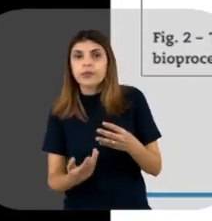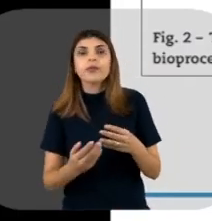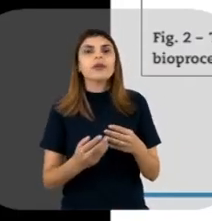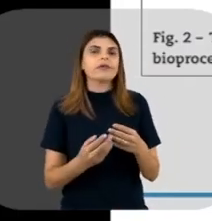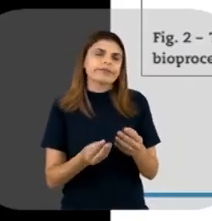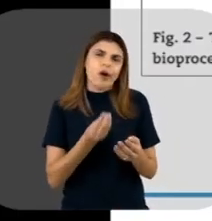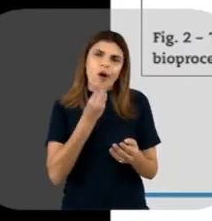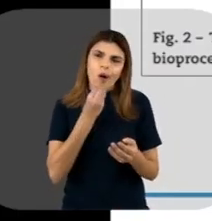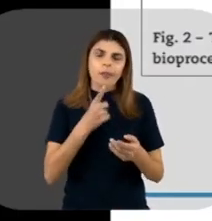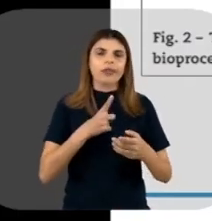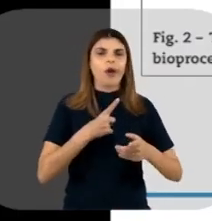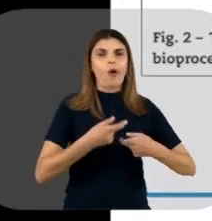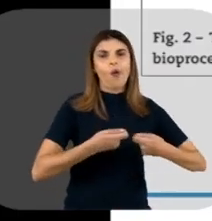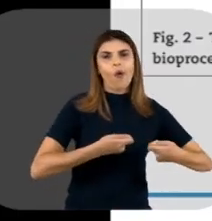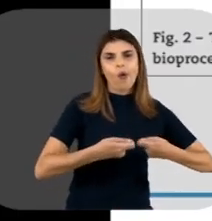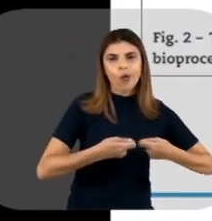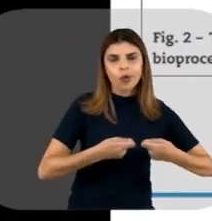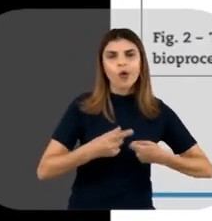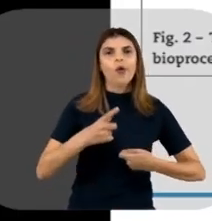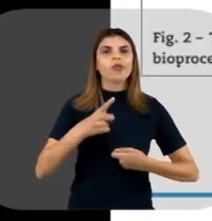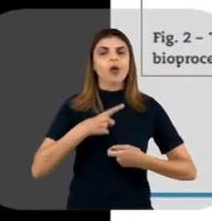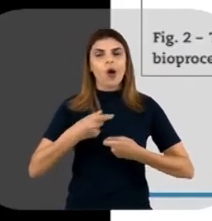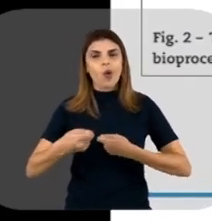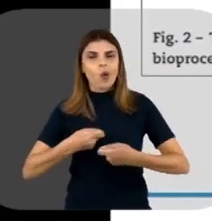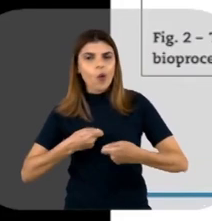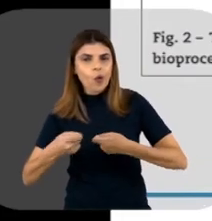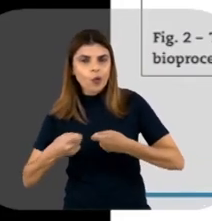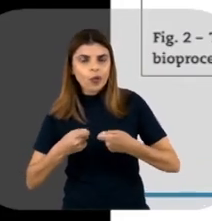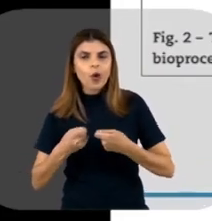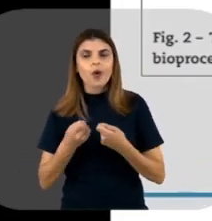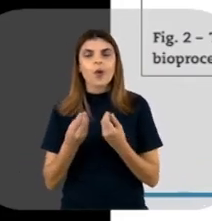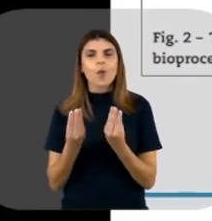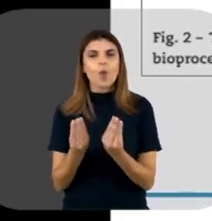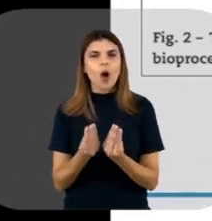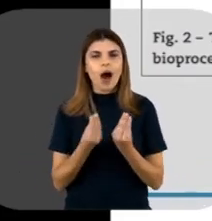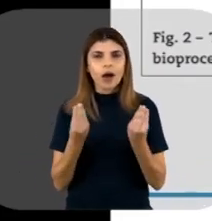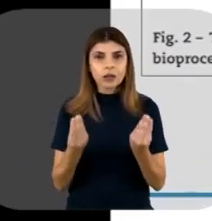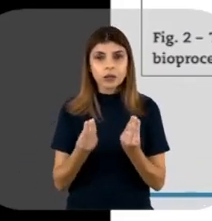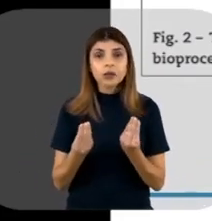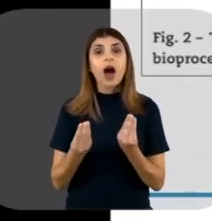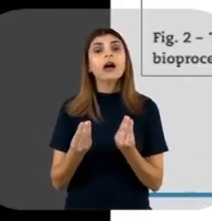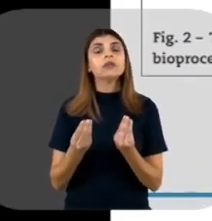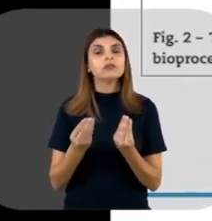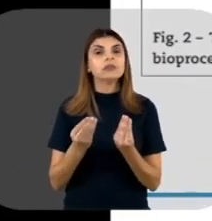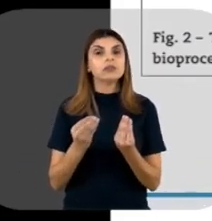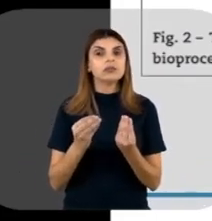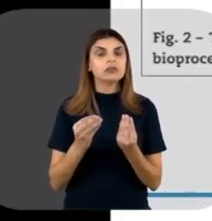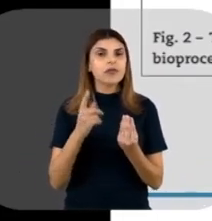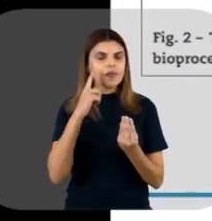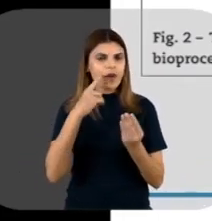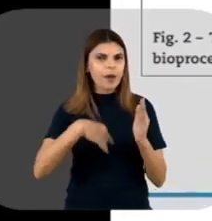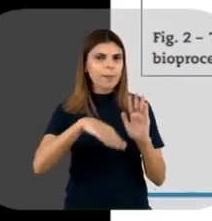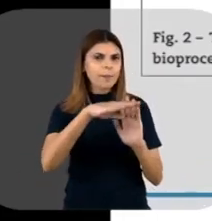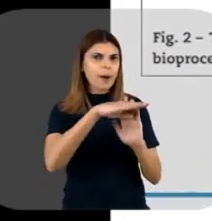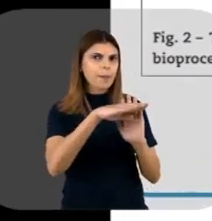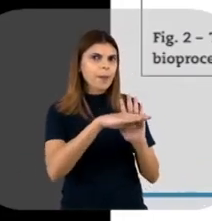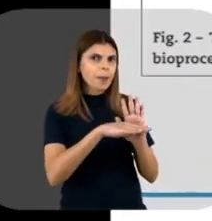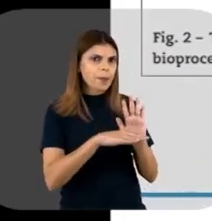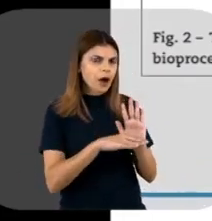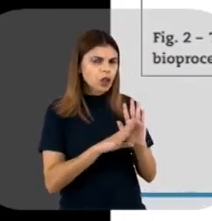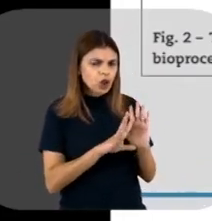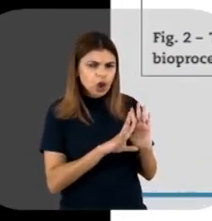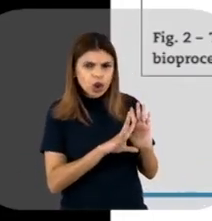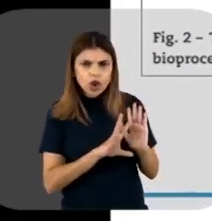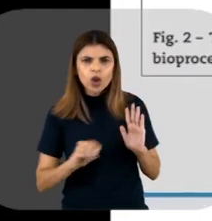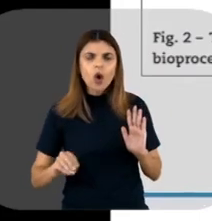E, claro que aqui está um controle de qualidade final, mas, na verdade, pelas agências regulatórias, todas essas etapas